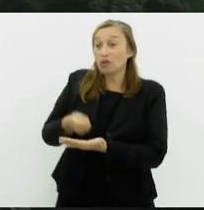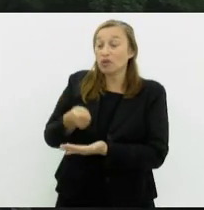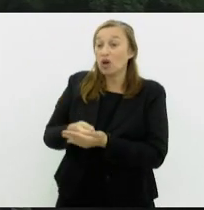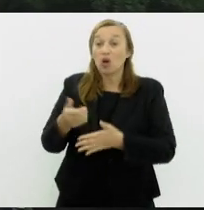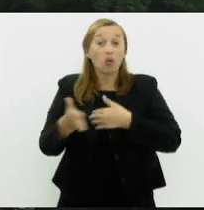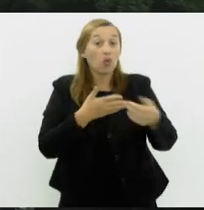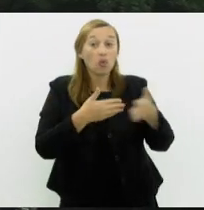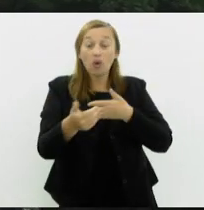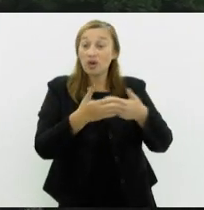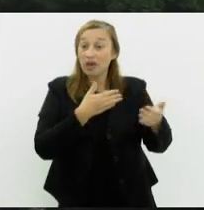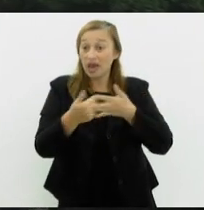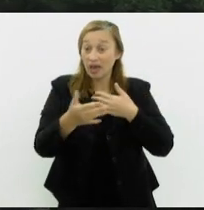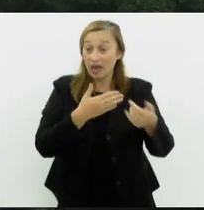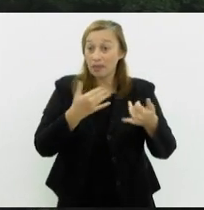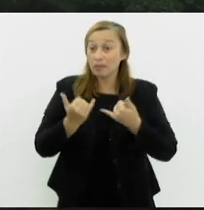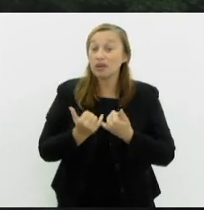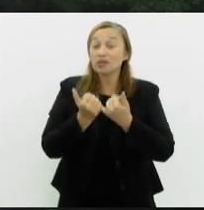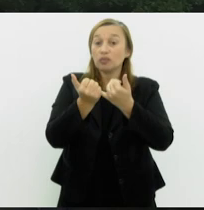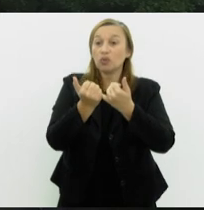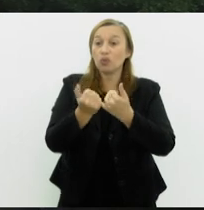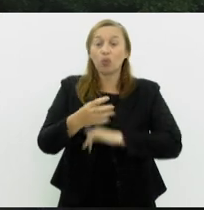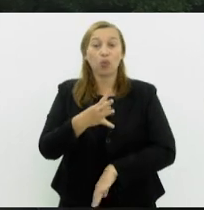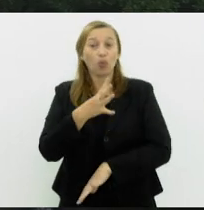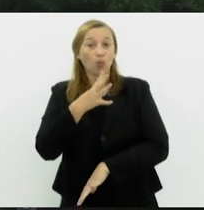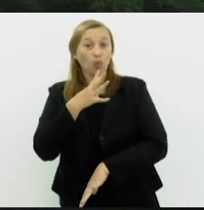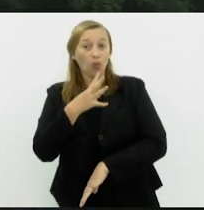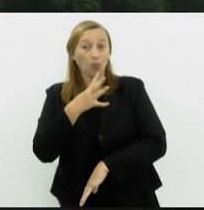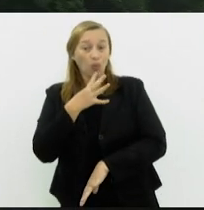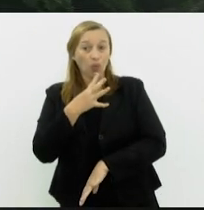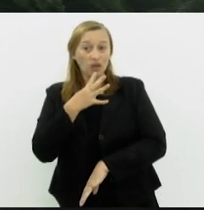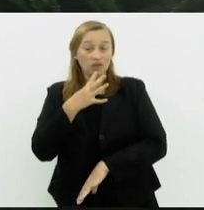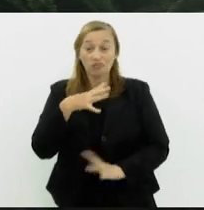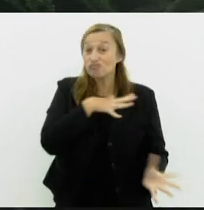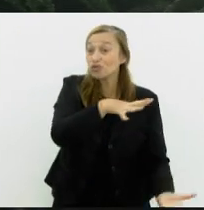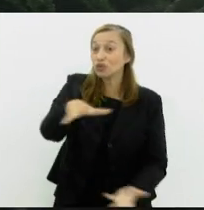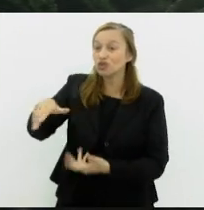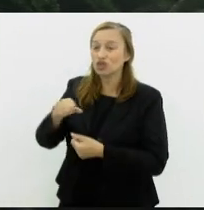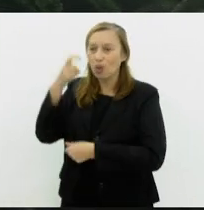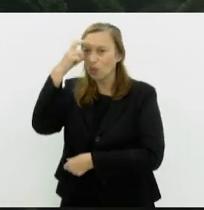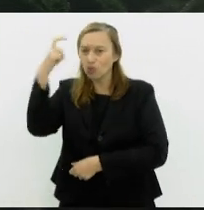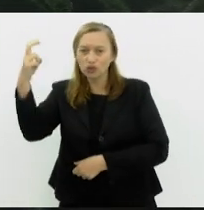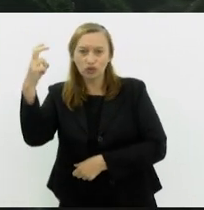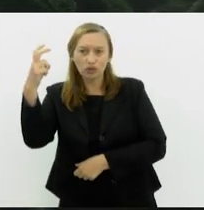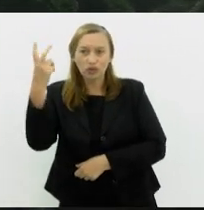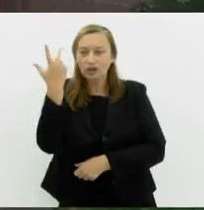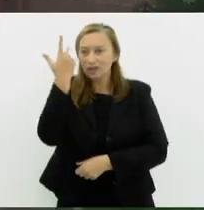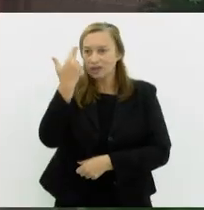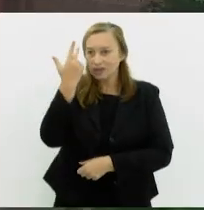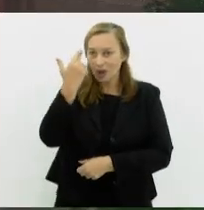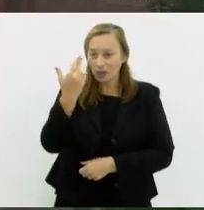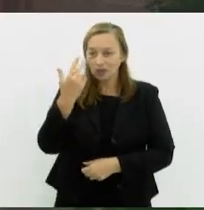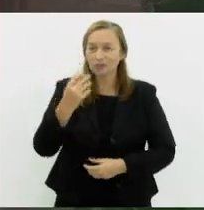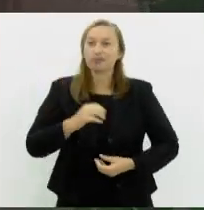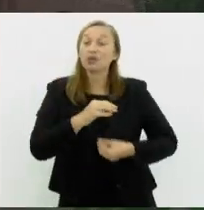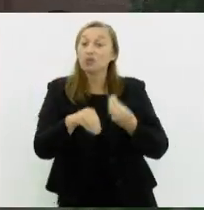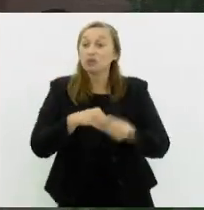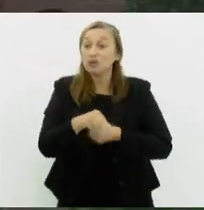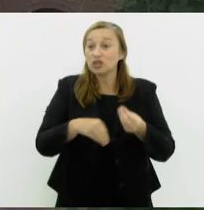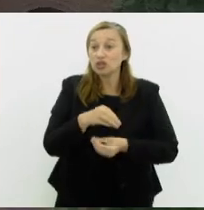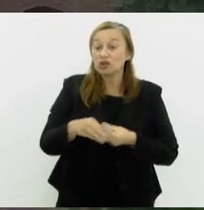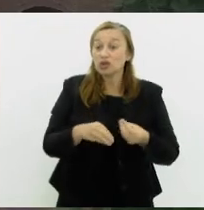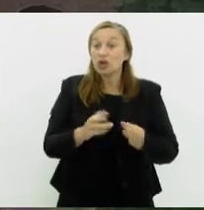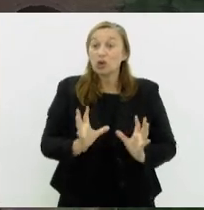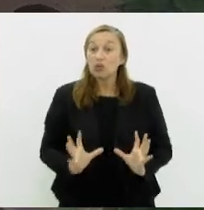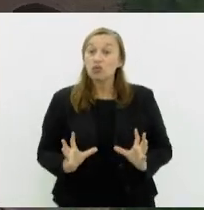bem iniciar o processo de reconhecimento como patrimônio mundial, cultural, natural ou misto. O conjunto histórico de